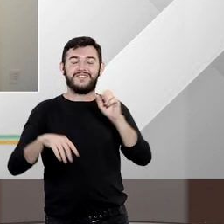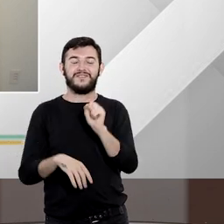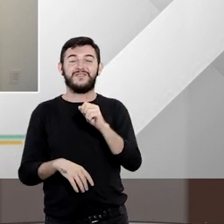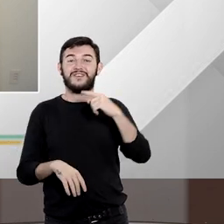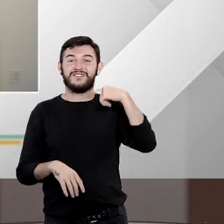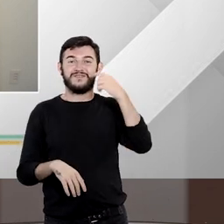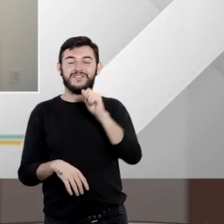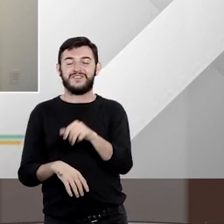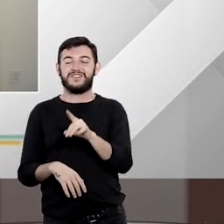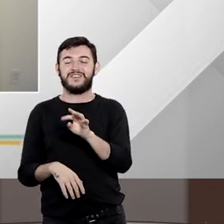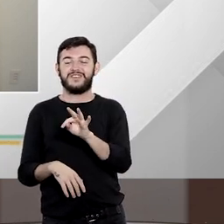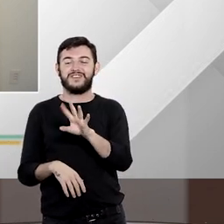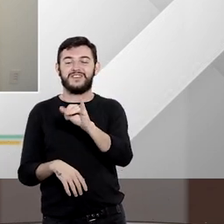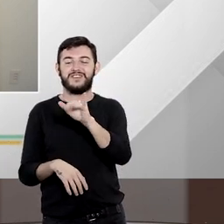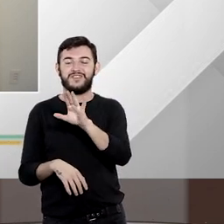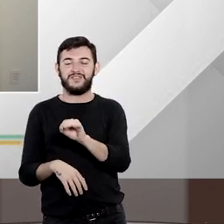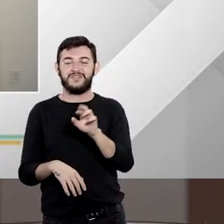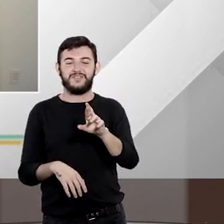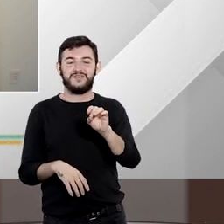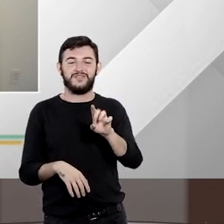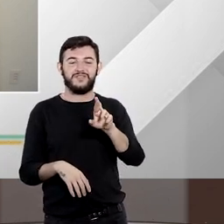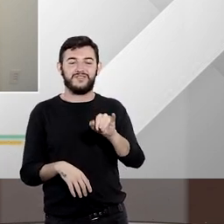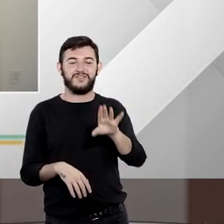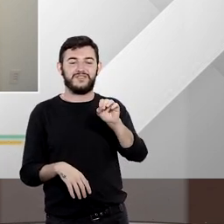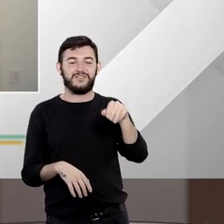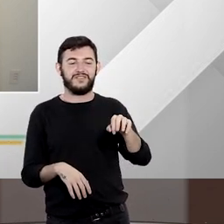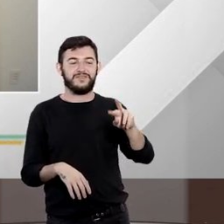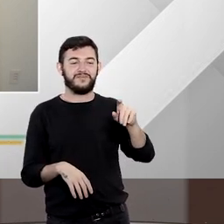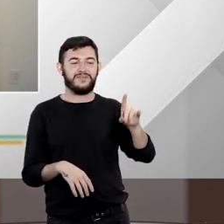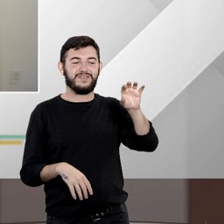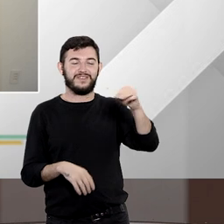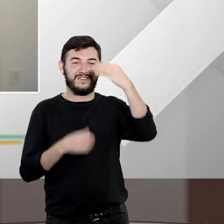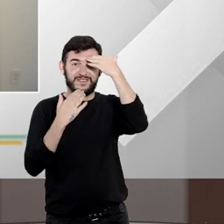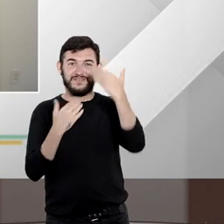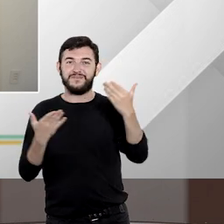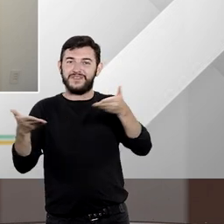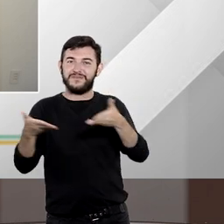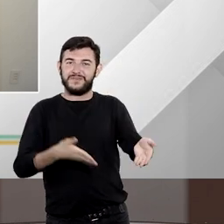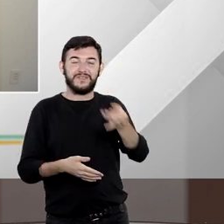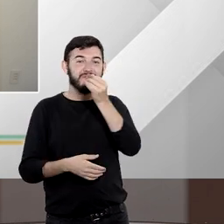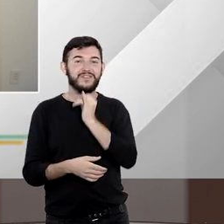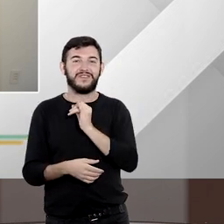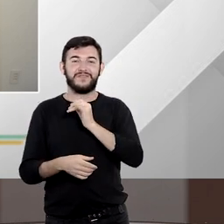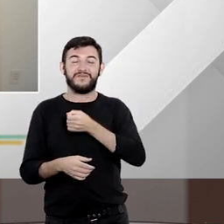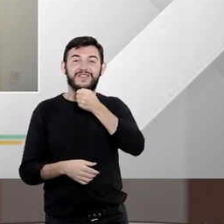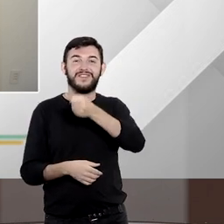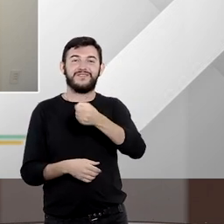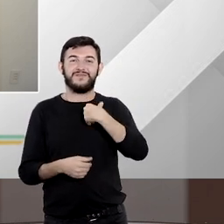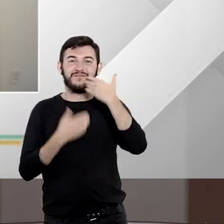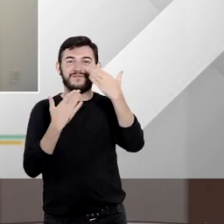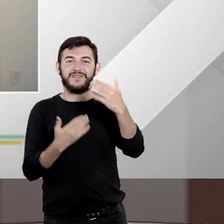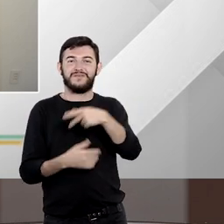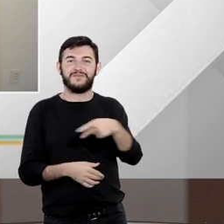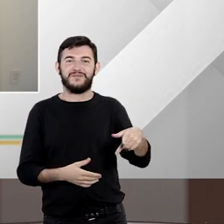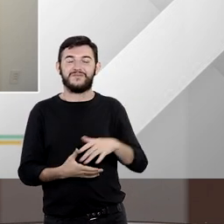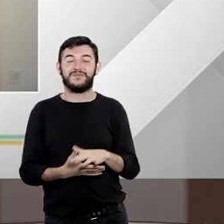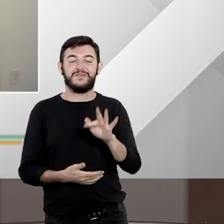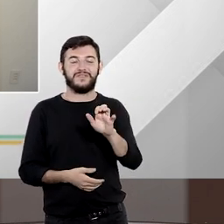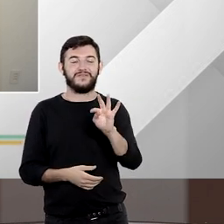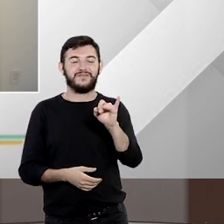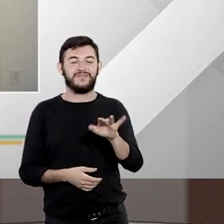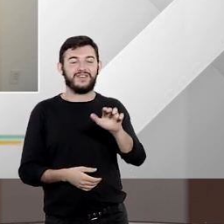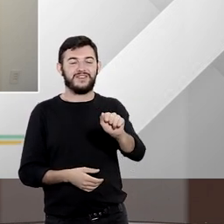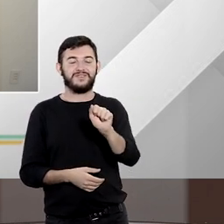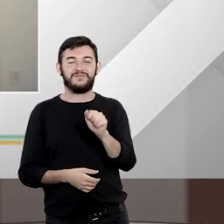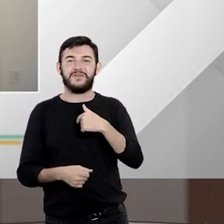Rodrigo Machado a quem eu agradeço a participação os exemplos da entrevista muito obrigada professor Fátima um prazer enorme